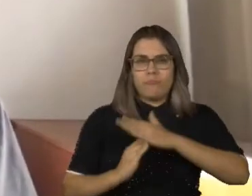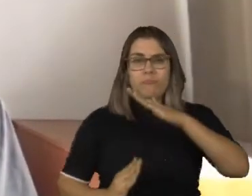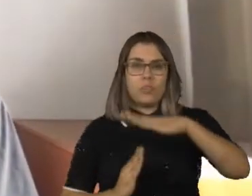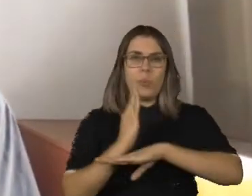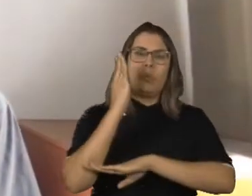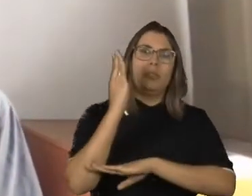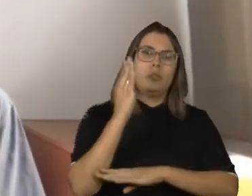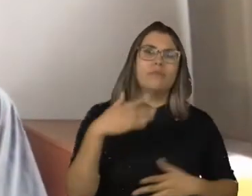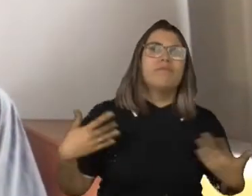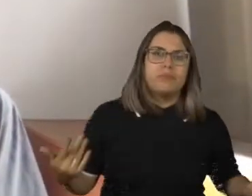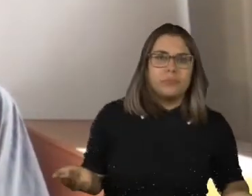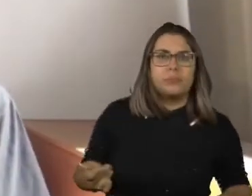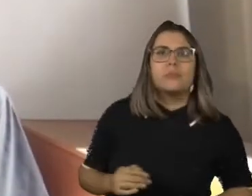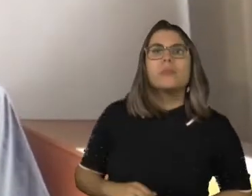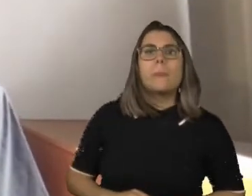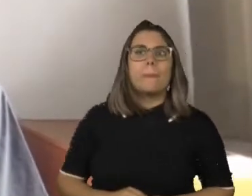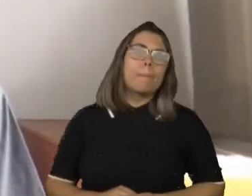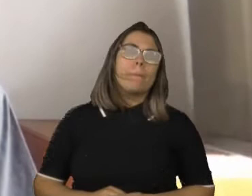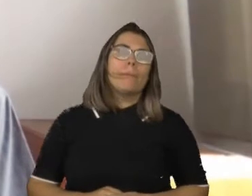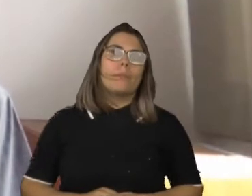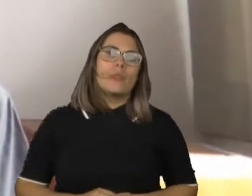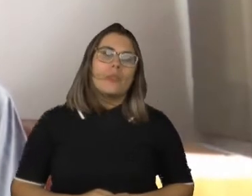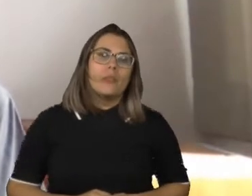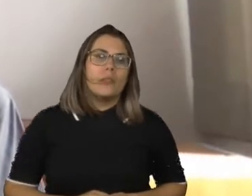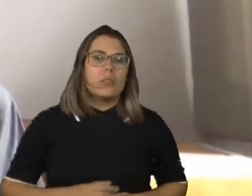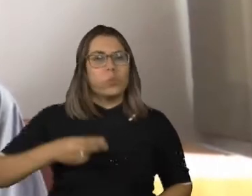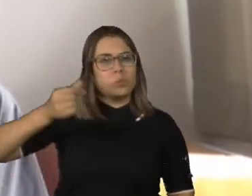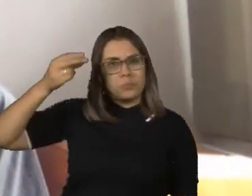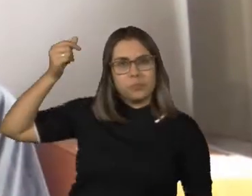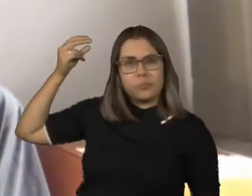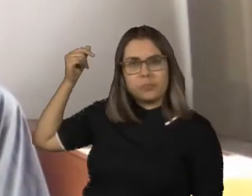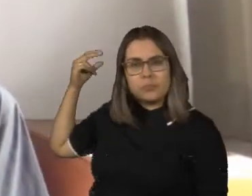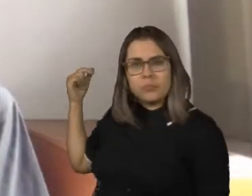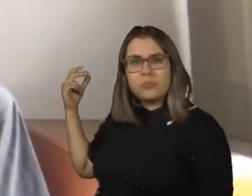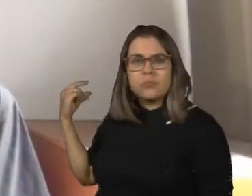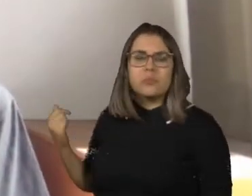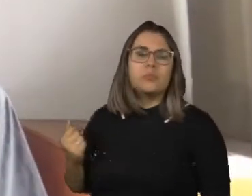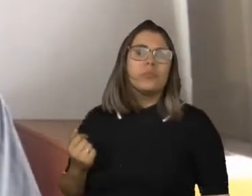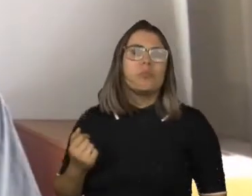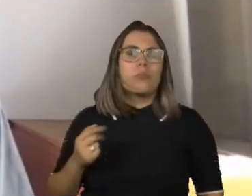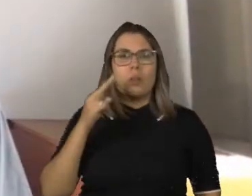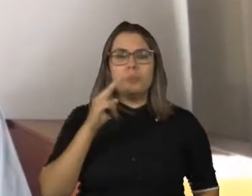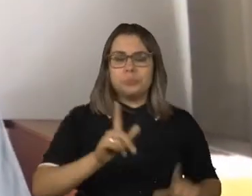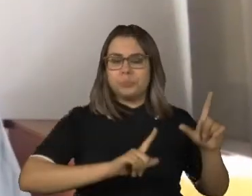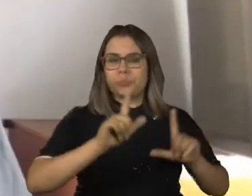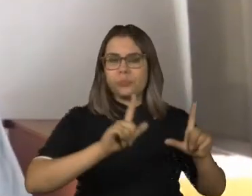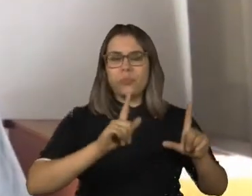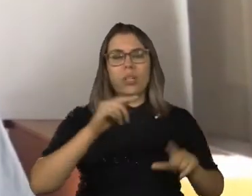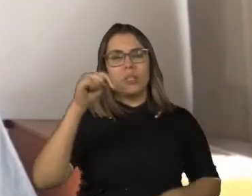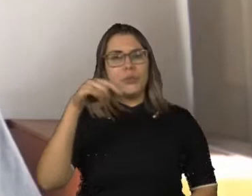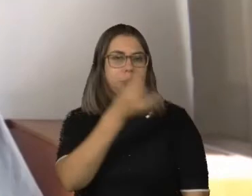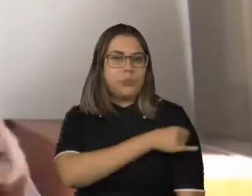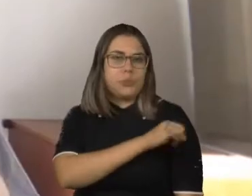E aí, gente, continuando um pouco no assunto, alguns anos atrás, uma matéria no telejornal local aqui do Rio de Janeiro